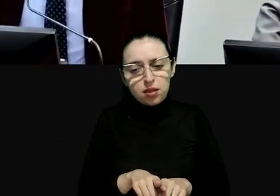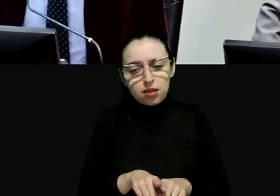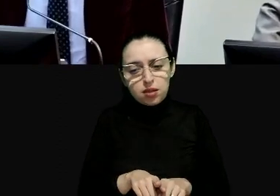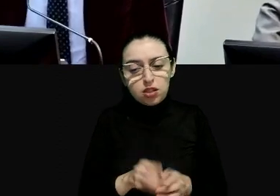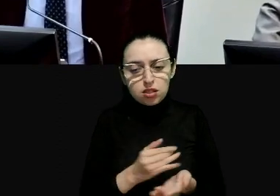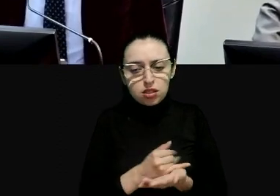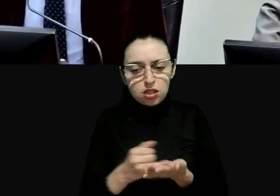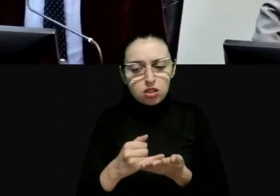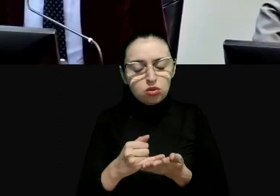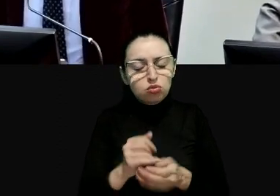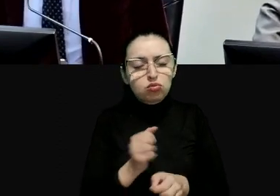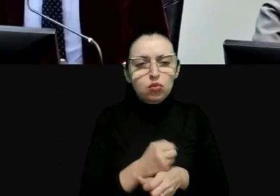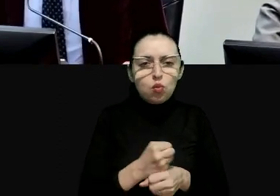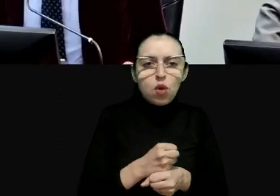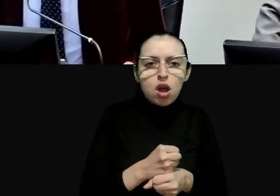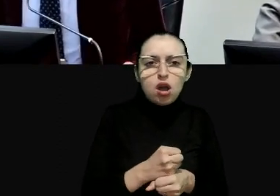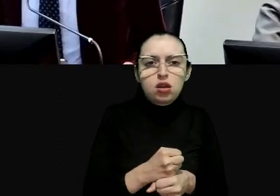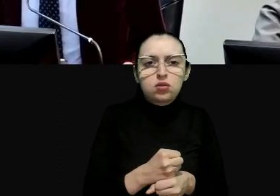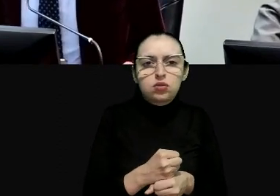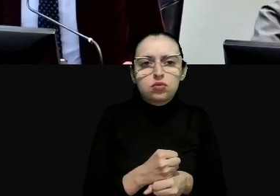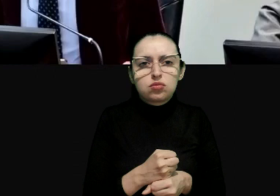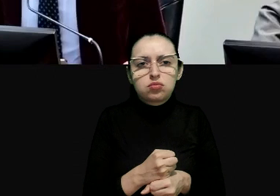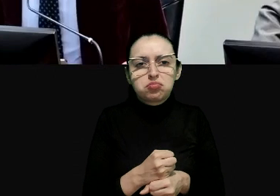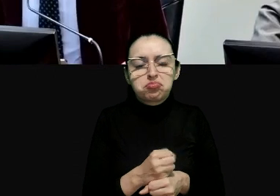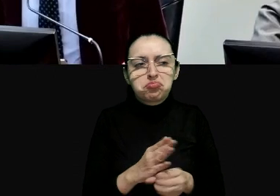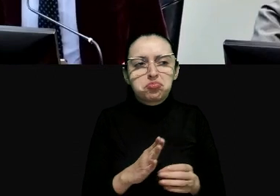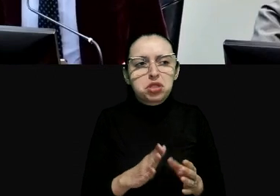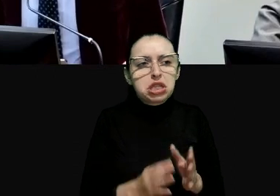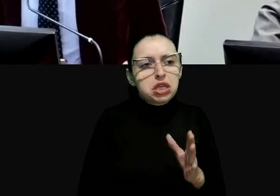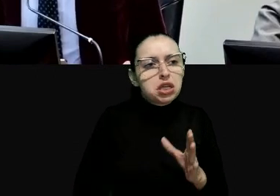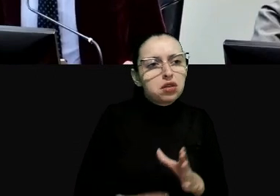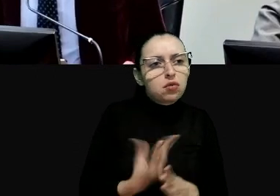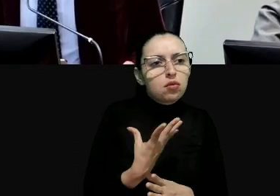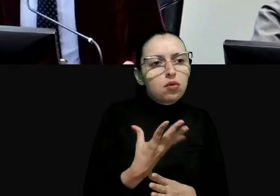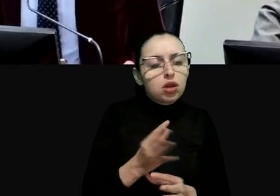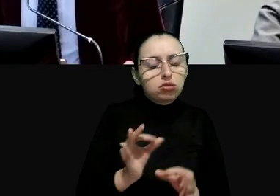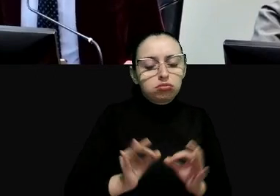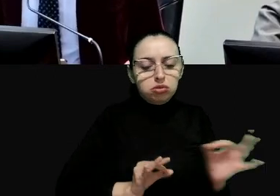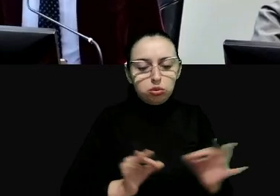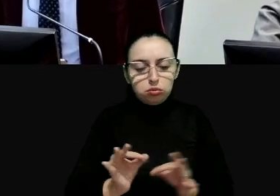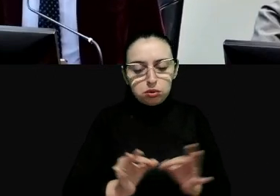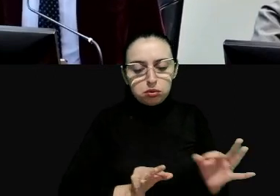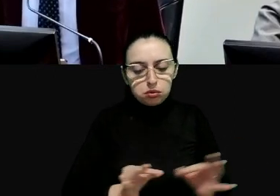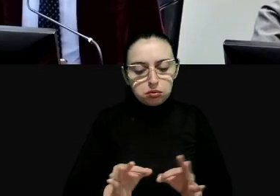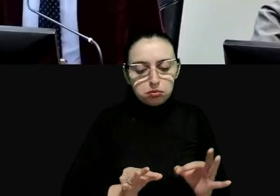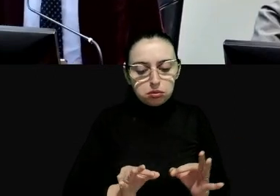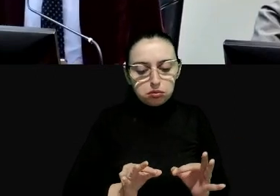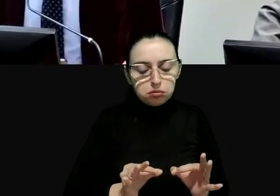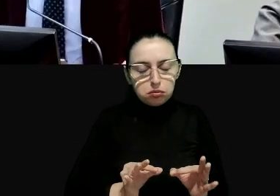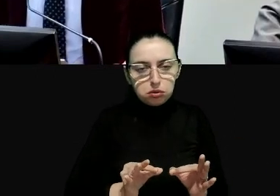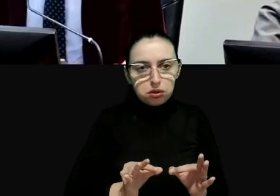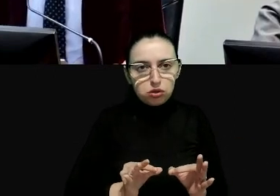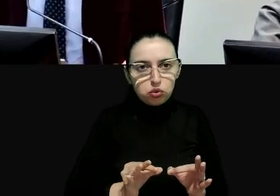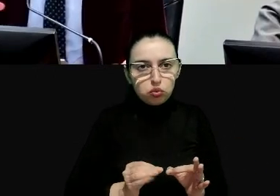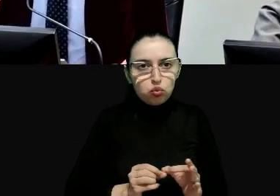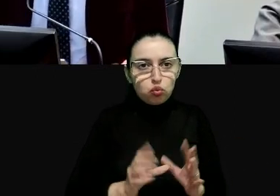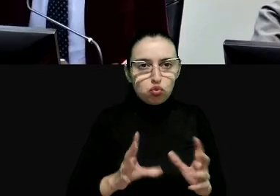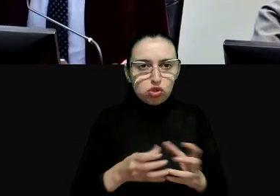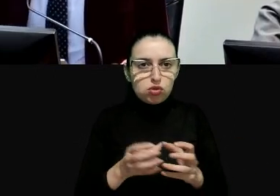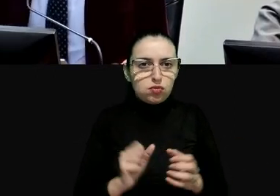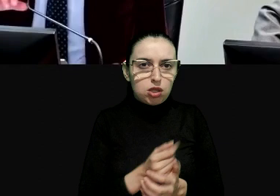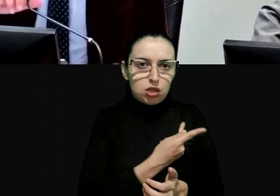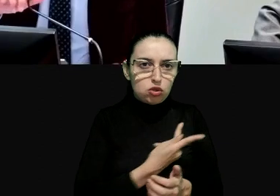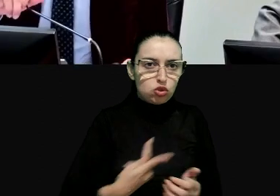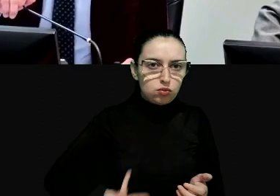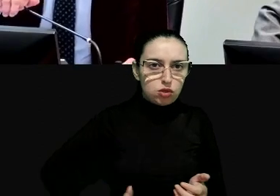estes anos a resistência contra os regímenes autoritários